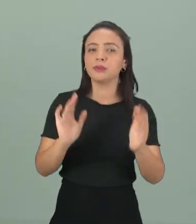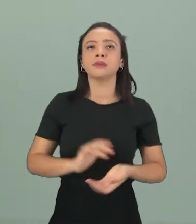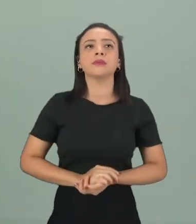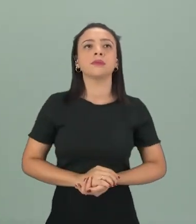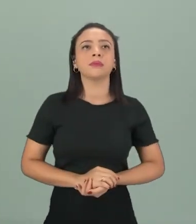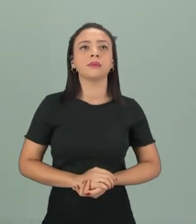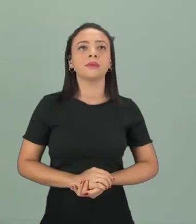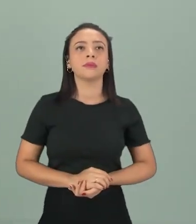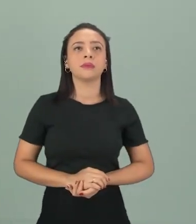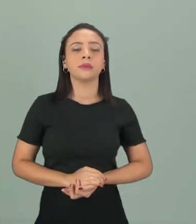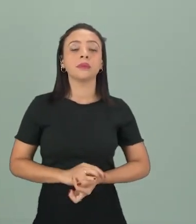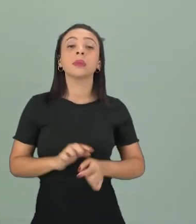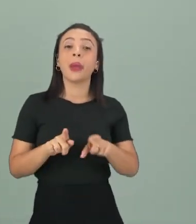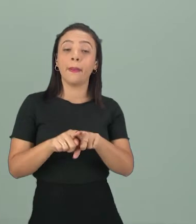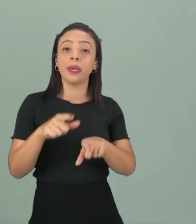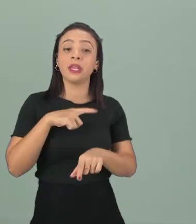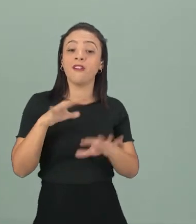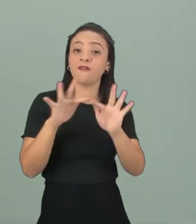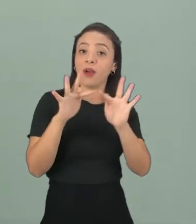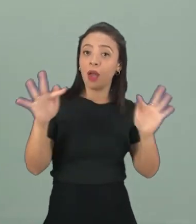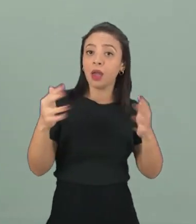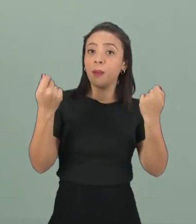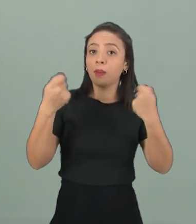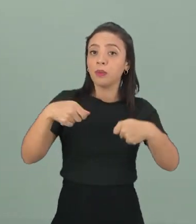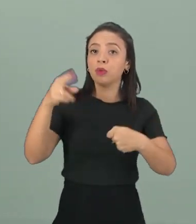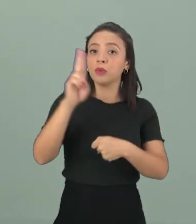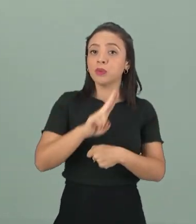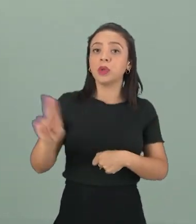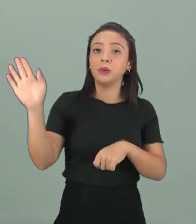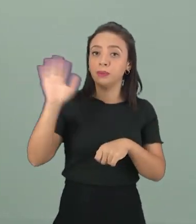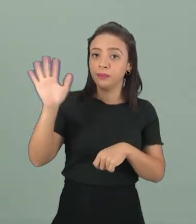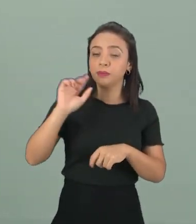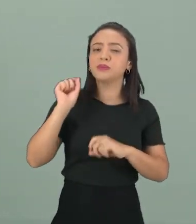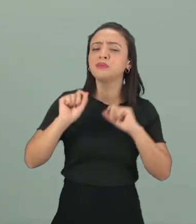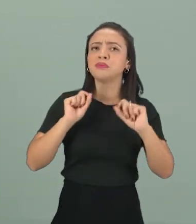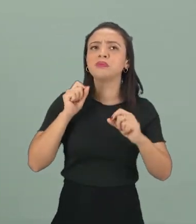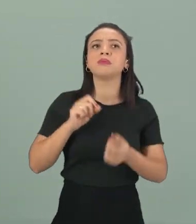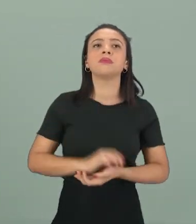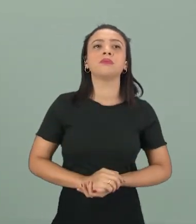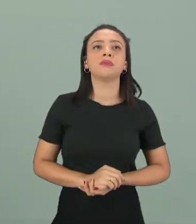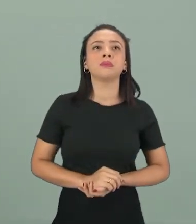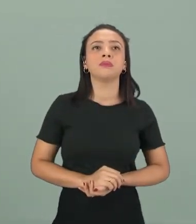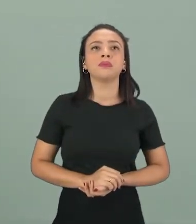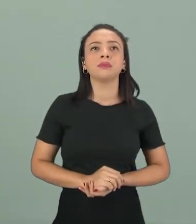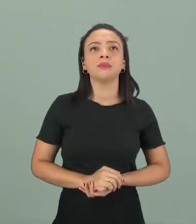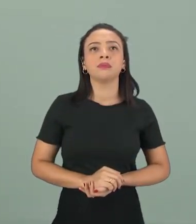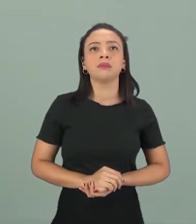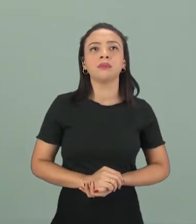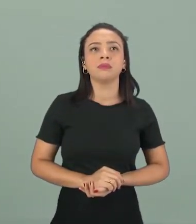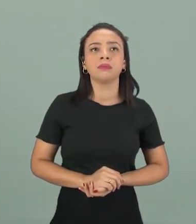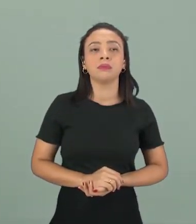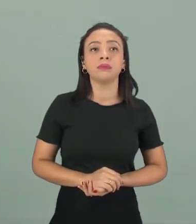Ok. Ainda temos algumas frases que a gente pode usar aí na despedida, que é Have a nice weekend.